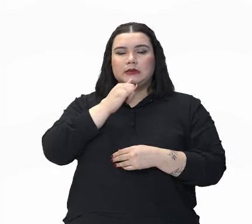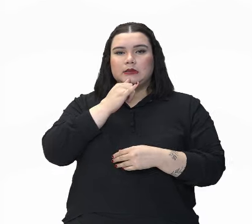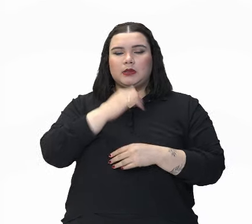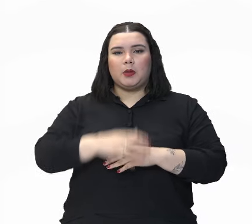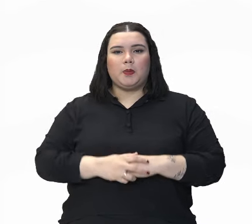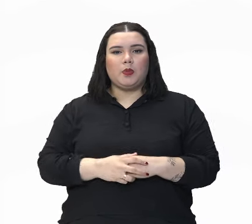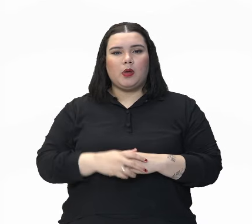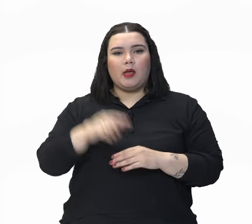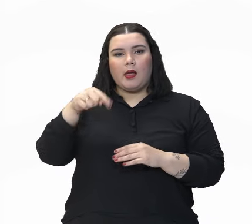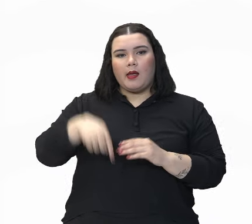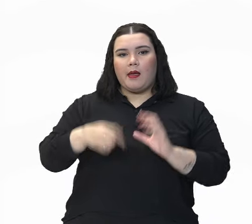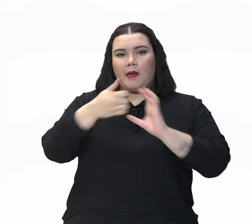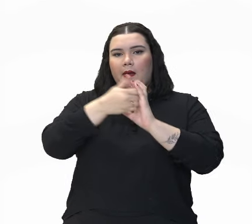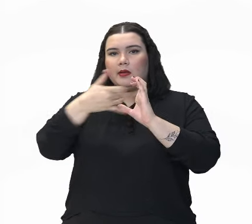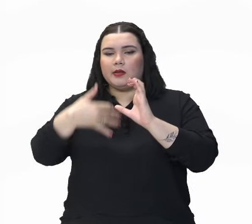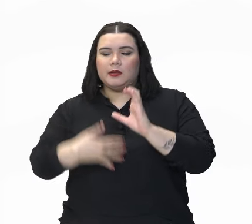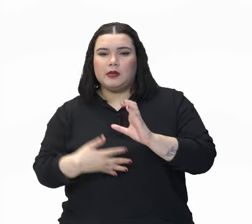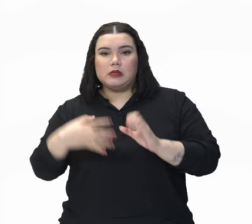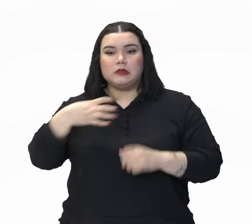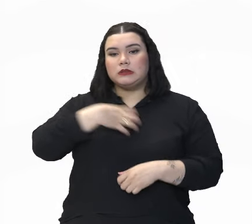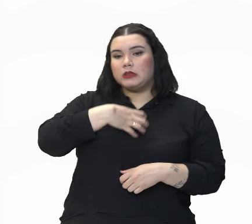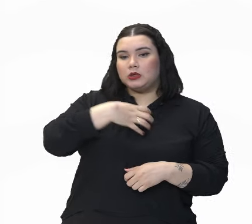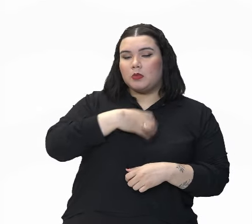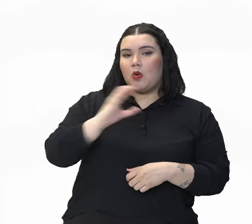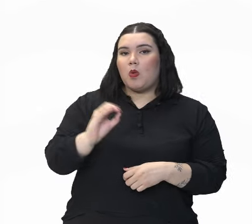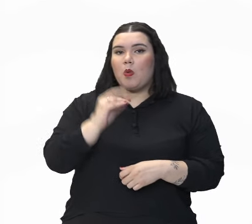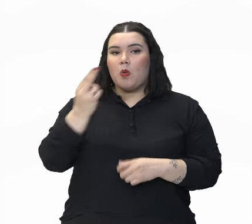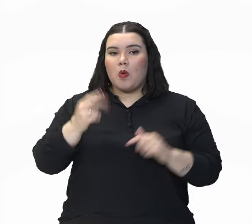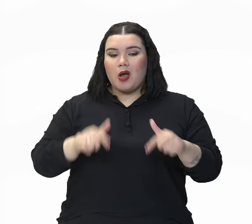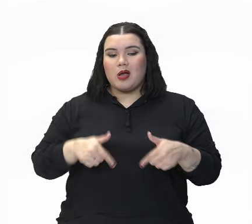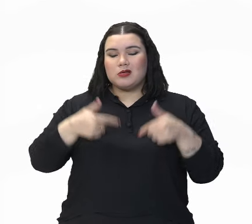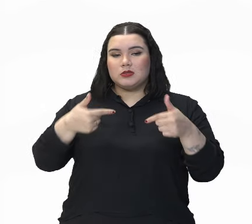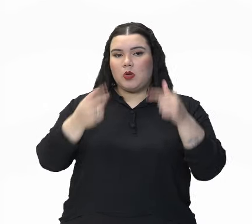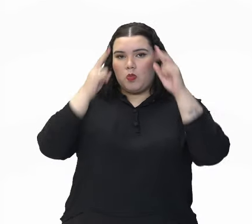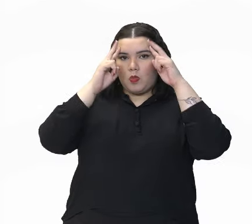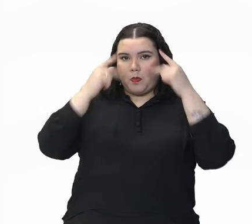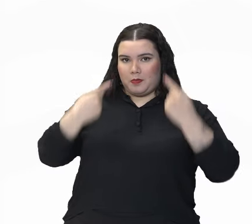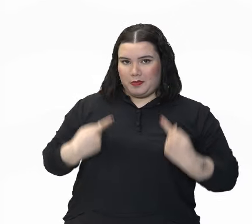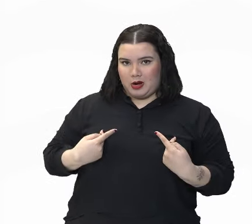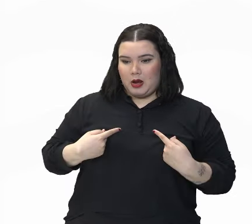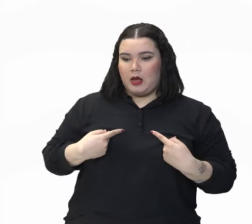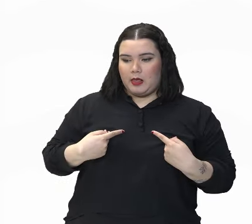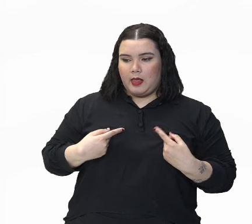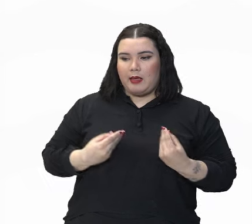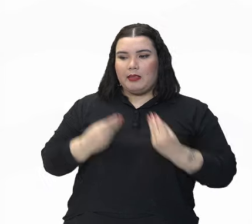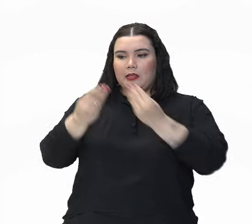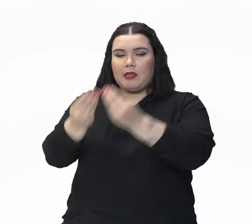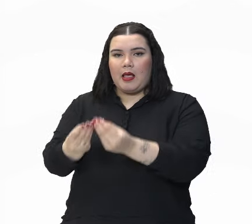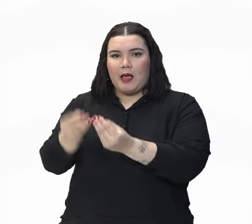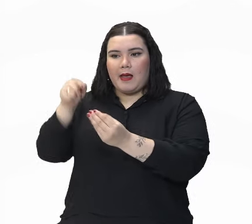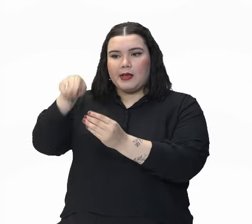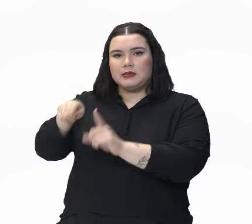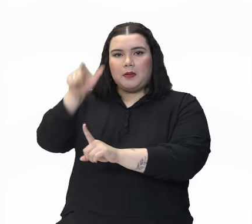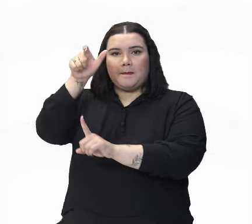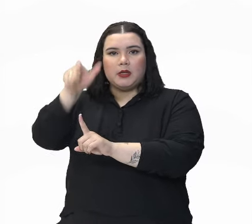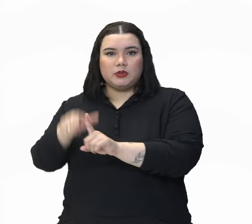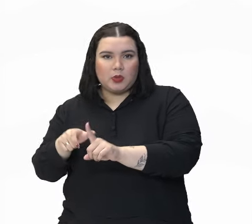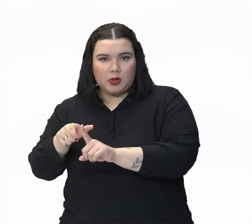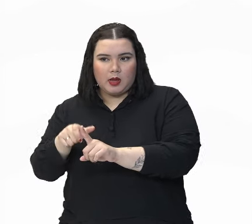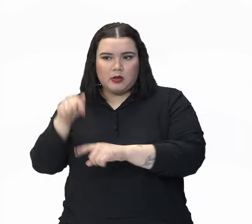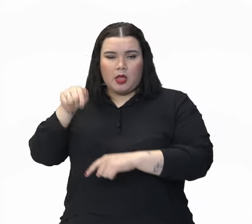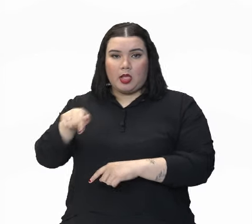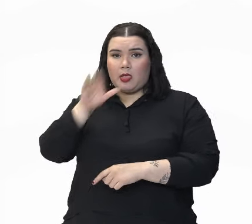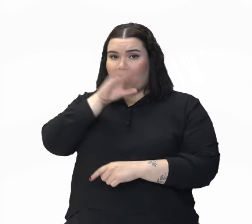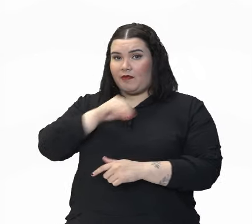do ser humano específico a seres inanimados. Ele não fala, mas